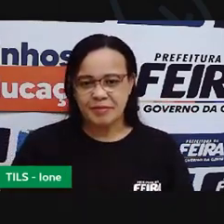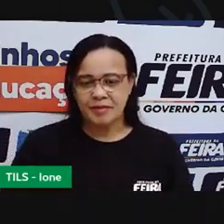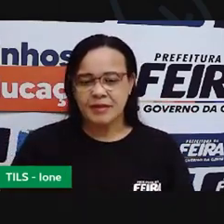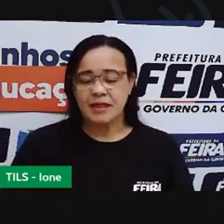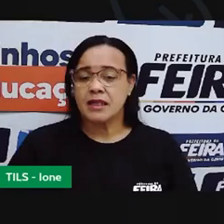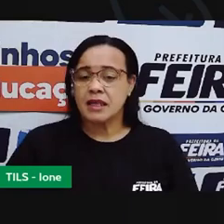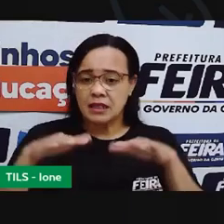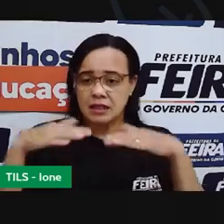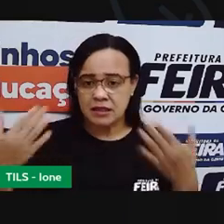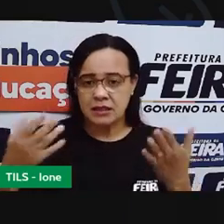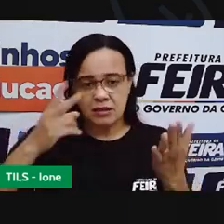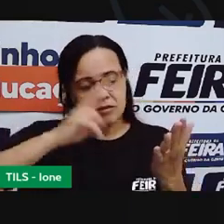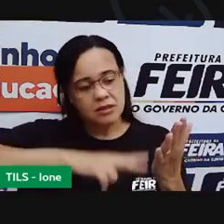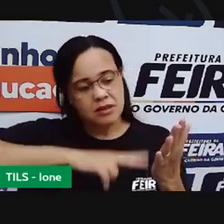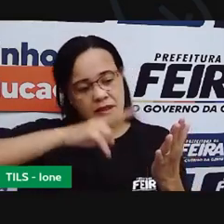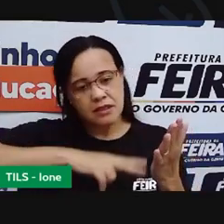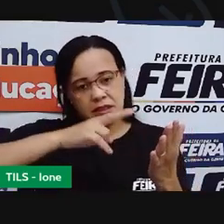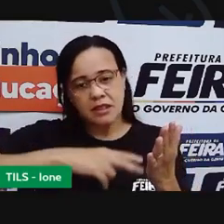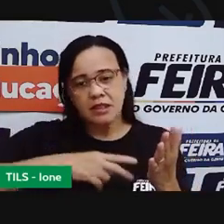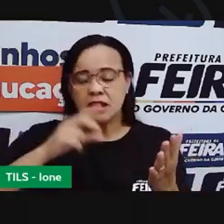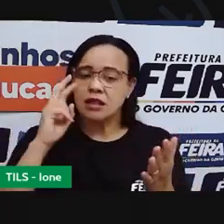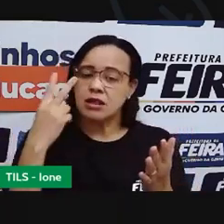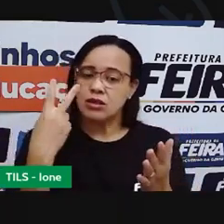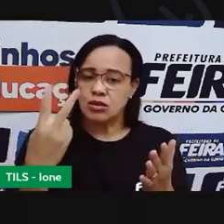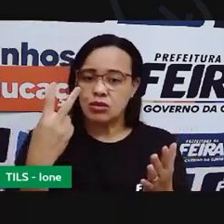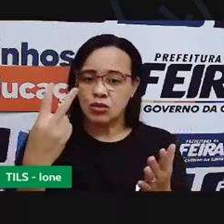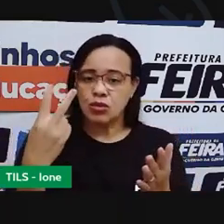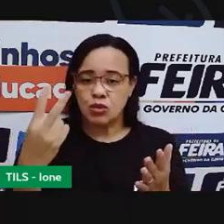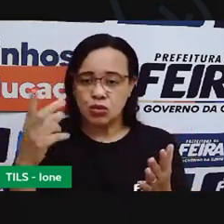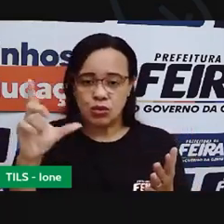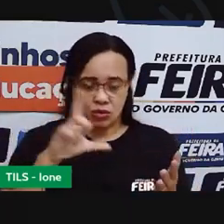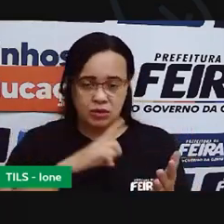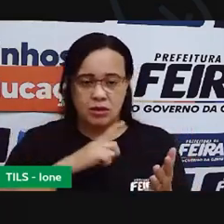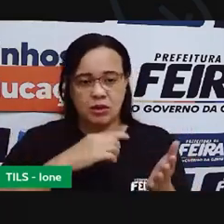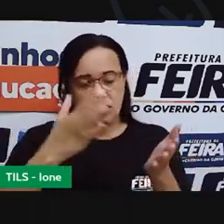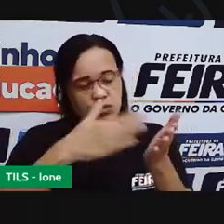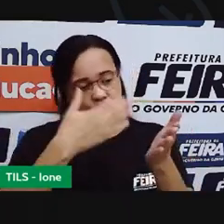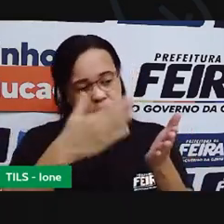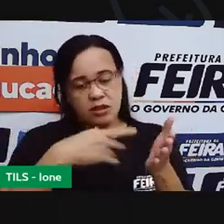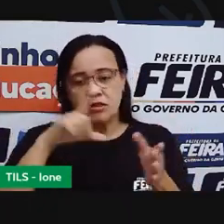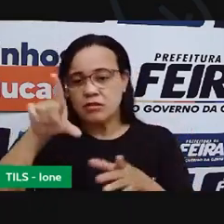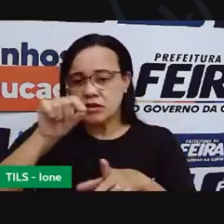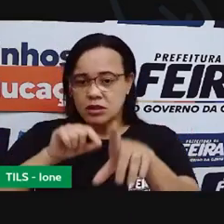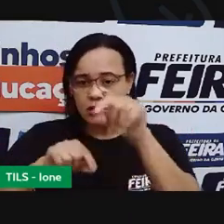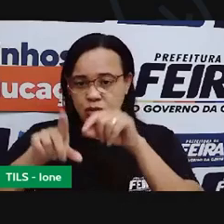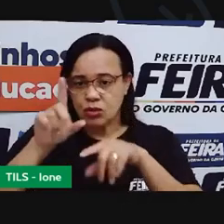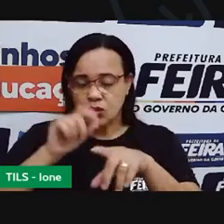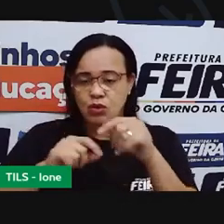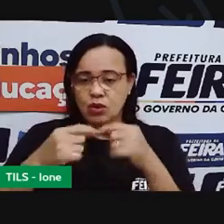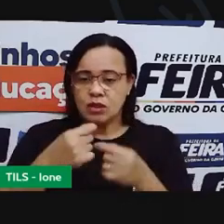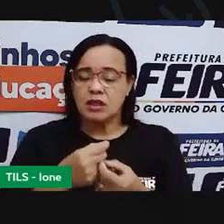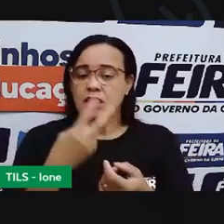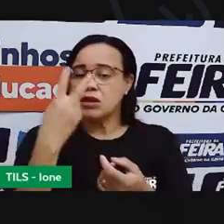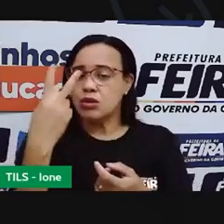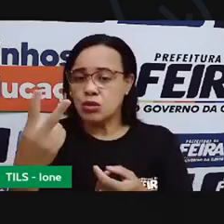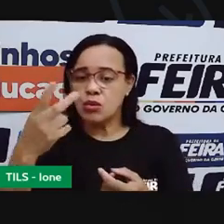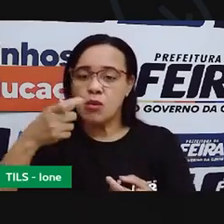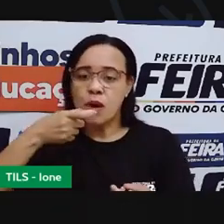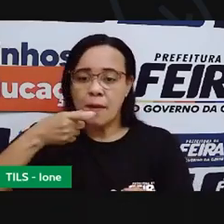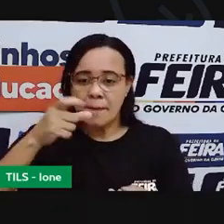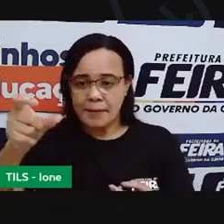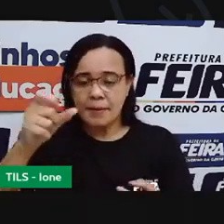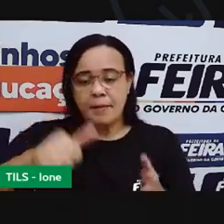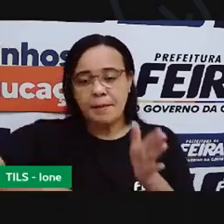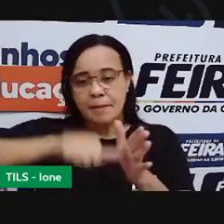Então Então Eu vou Ler Dois Travalínguas Desse livro Tá Vou escolher As duas primeiras letras Do